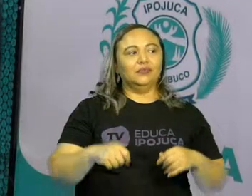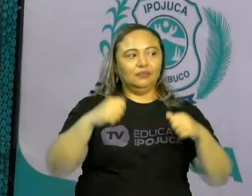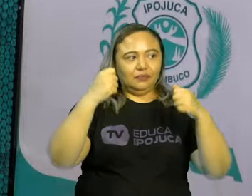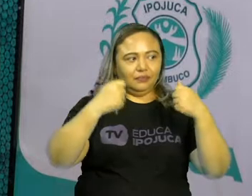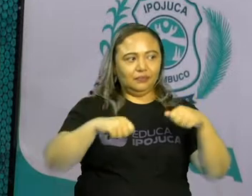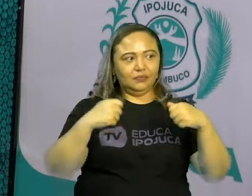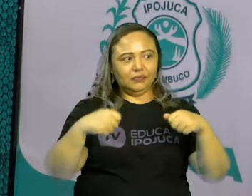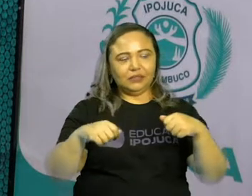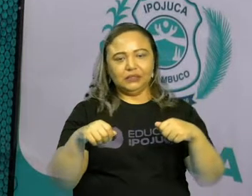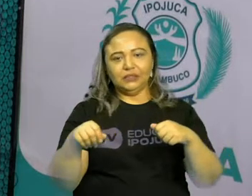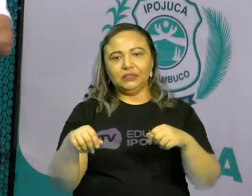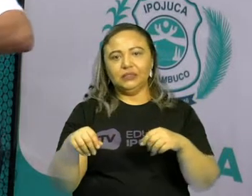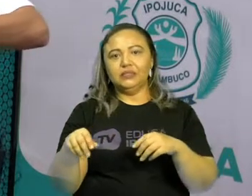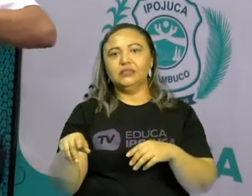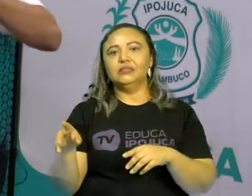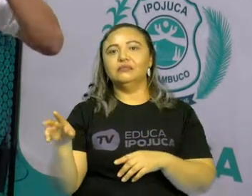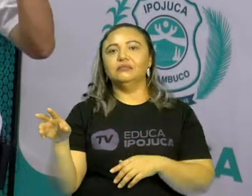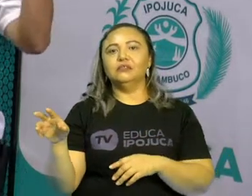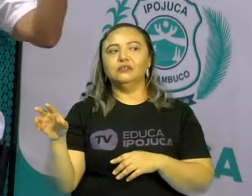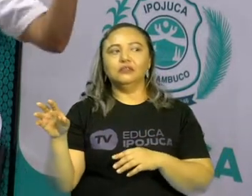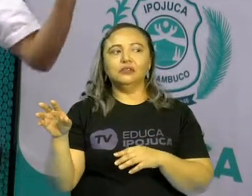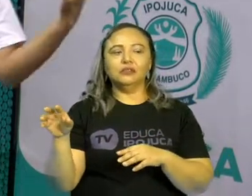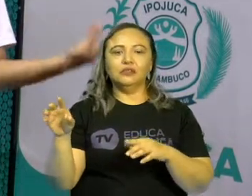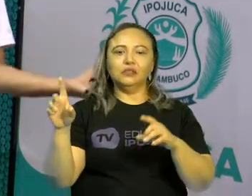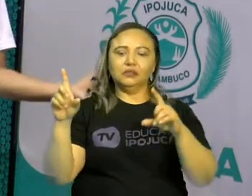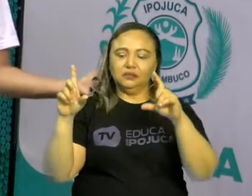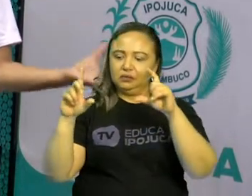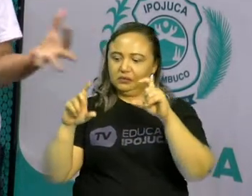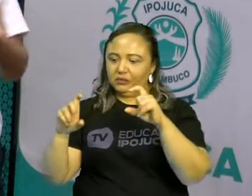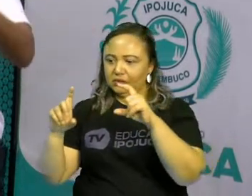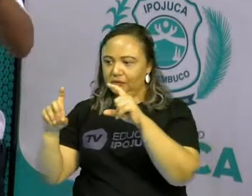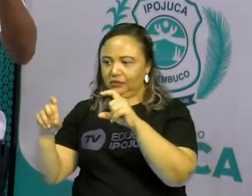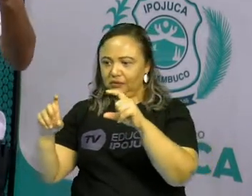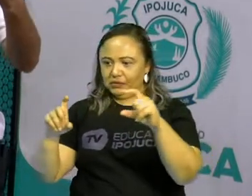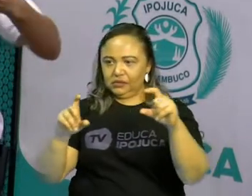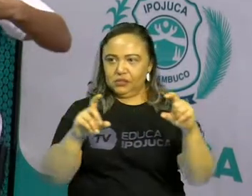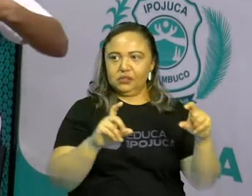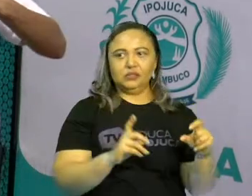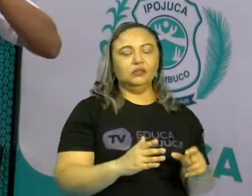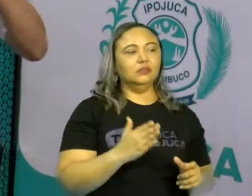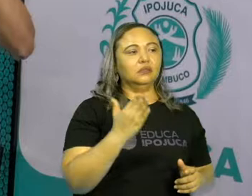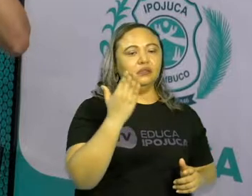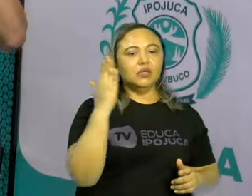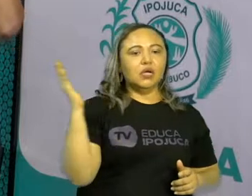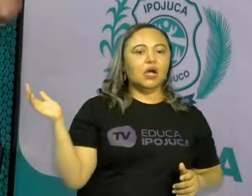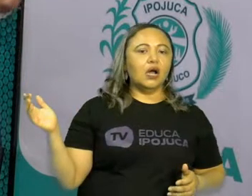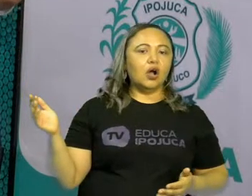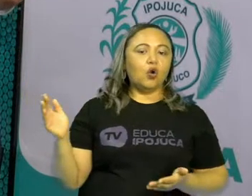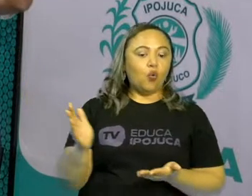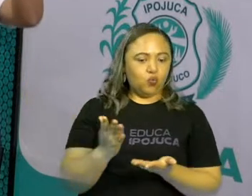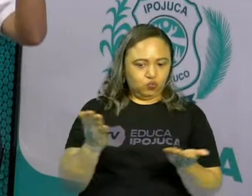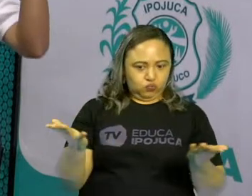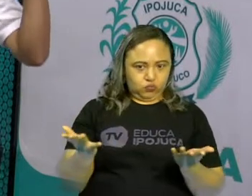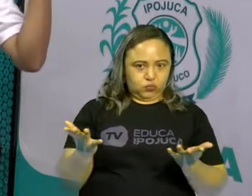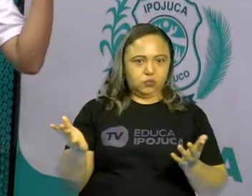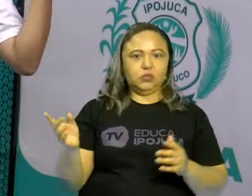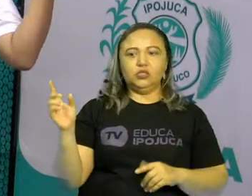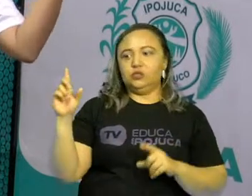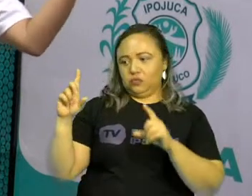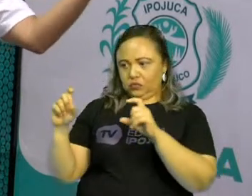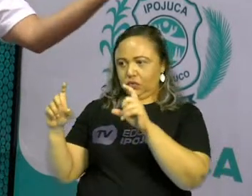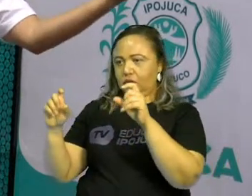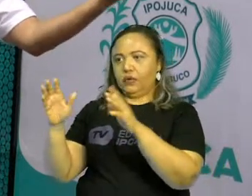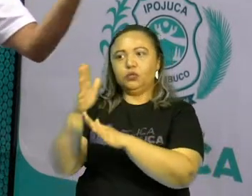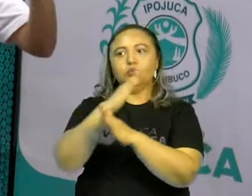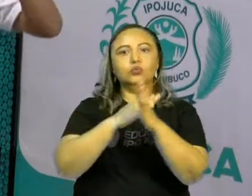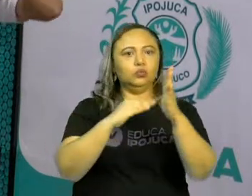de comidas. Hoje em dia a gente tem aquela mania de fotografar tudo e como isso vai criando? pessoas que gostam de fotografar a lua, o sol,